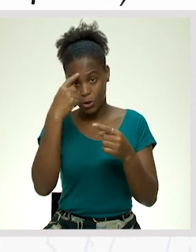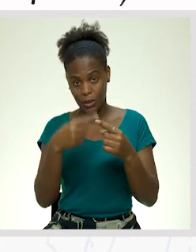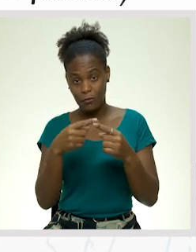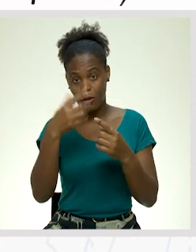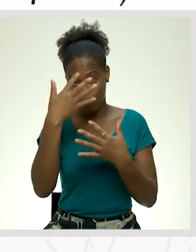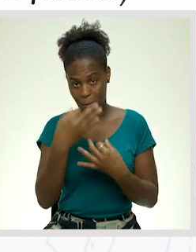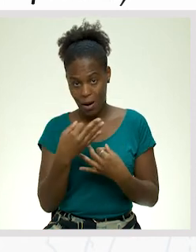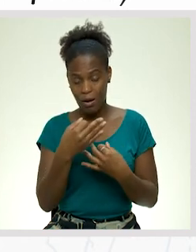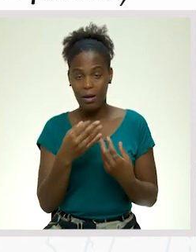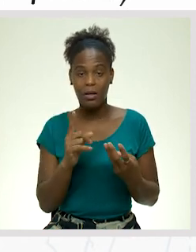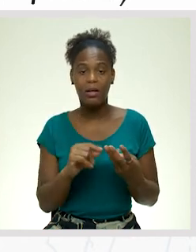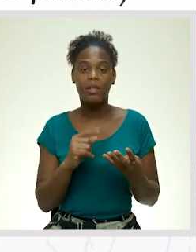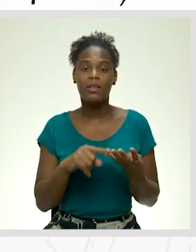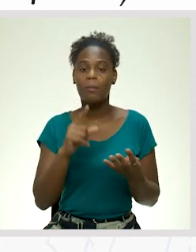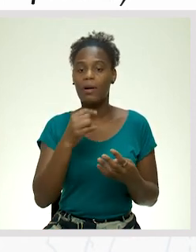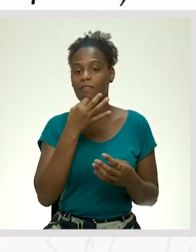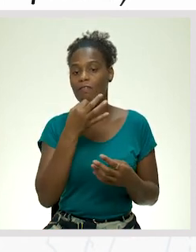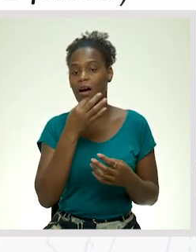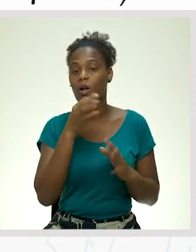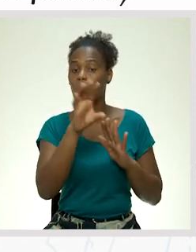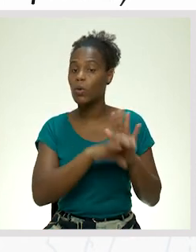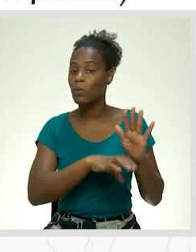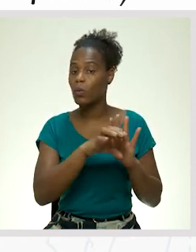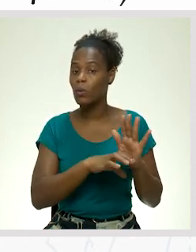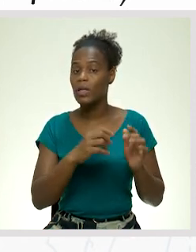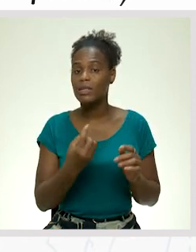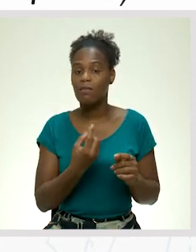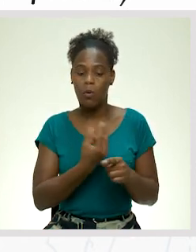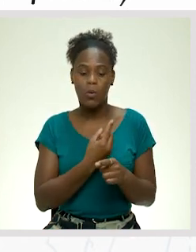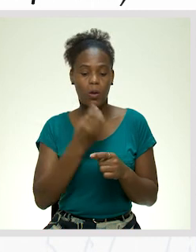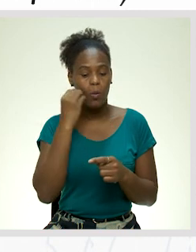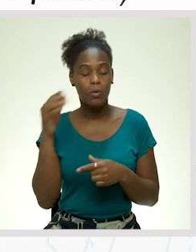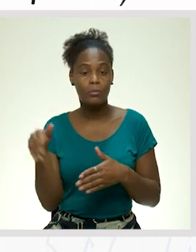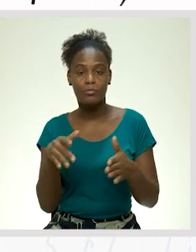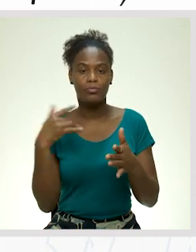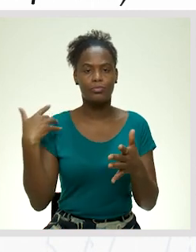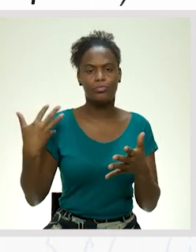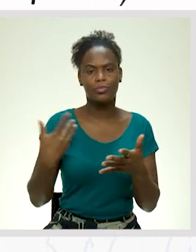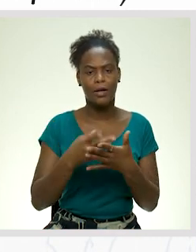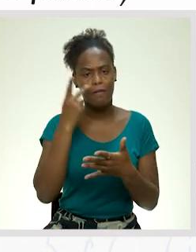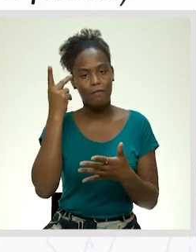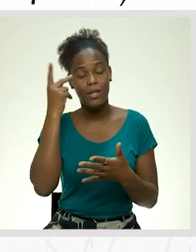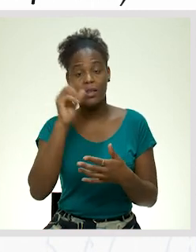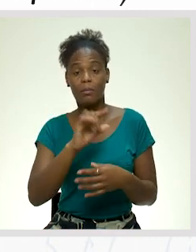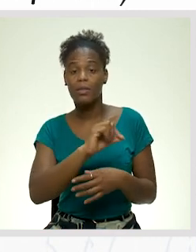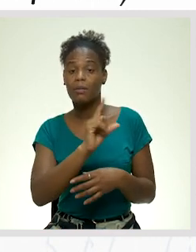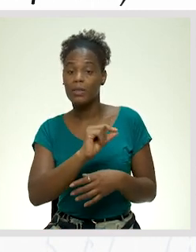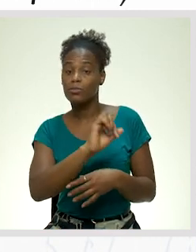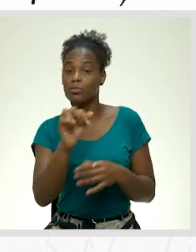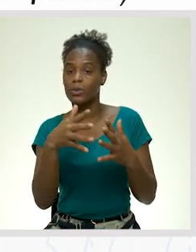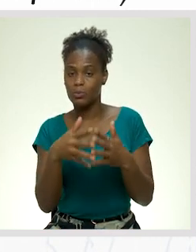objetivo e formal. Também falamos do currículum vitae, que seria algo como a trajetória de vida e a sua